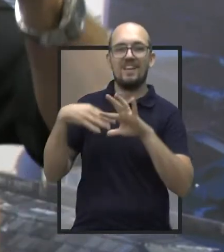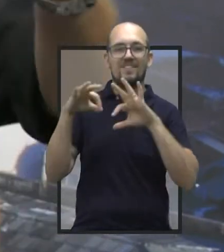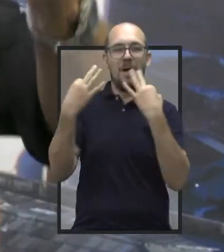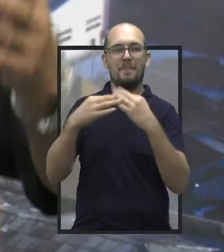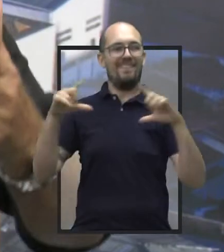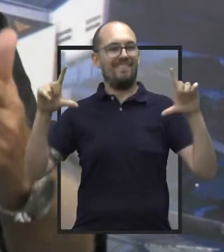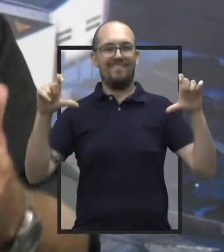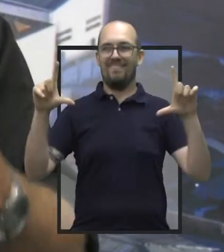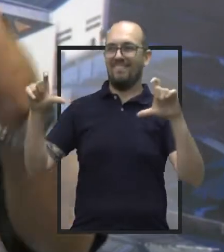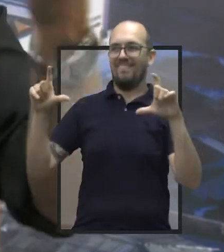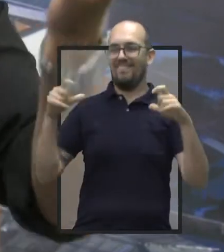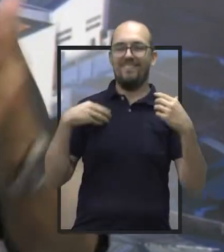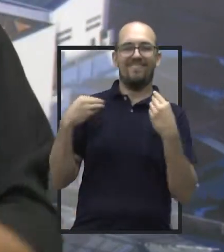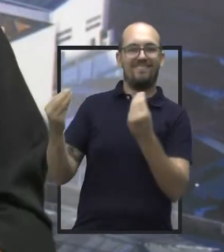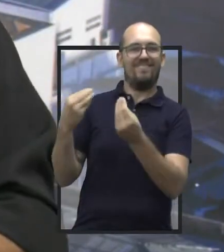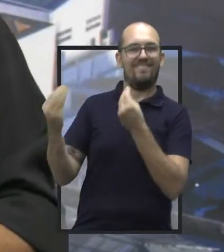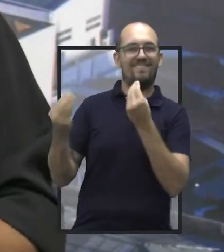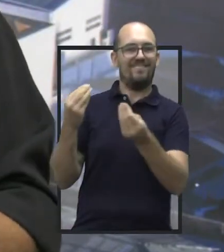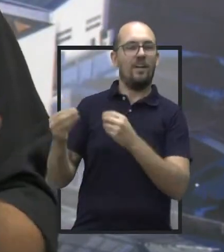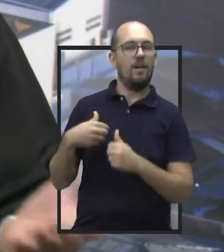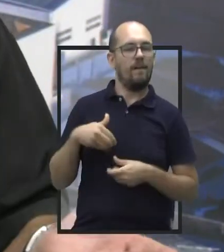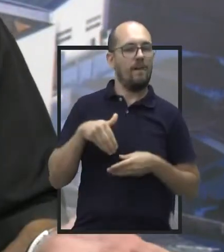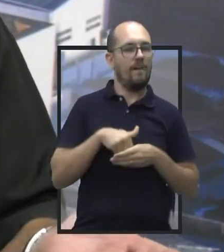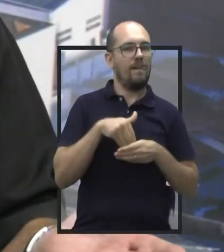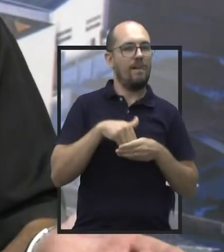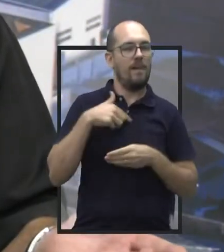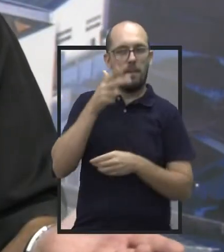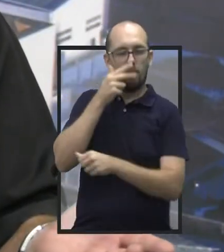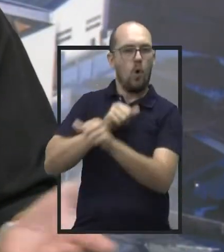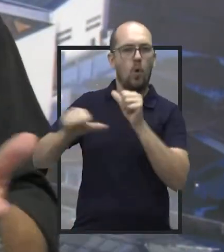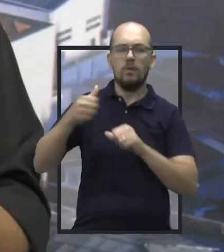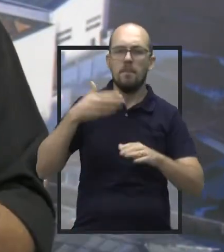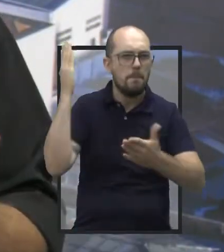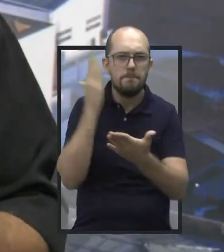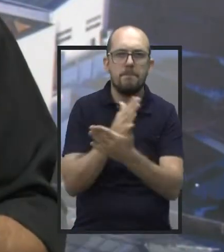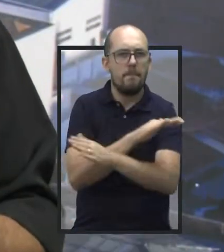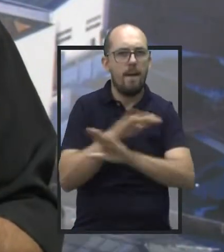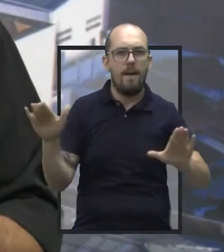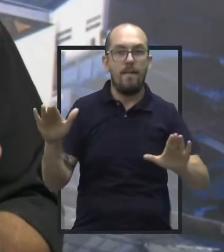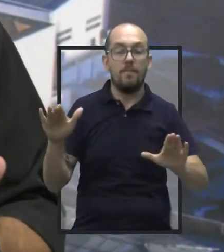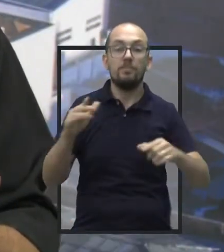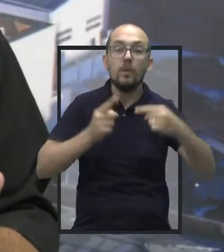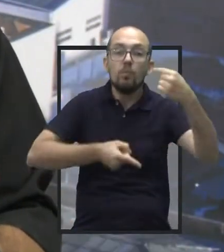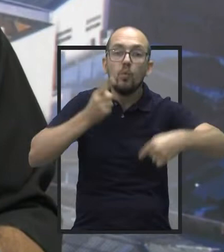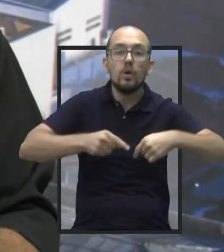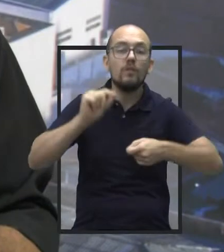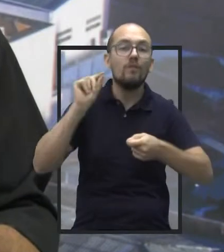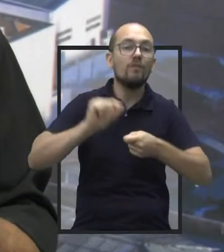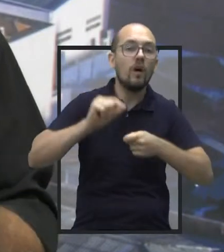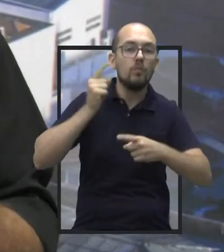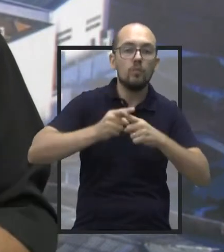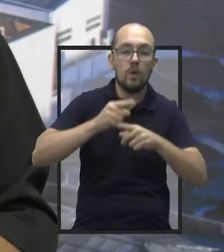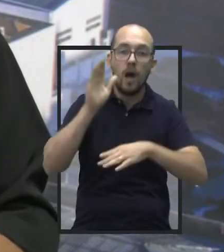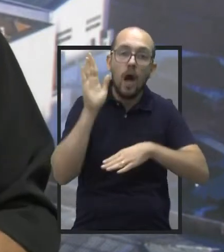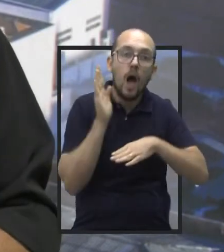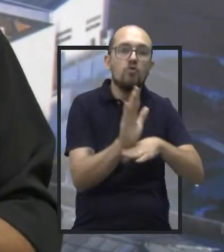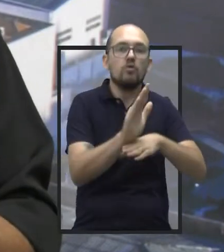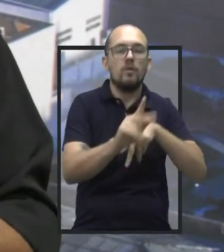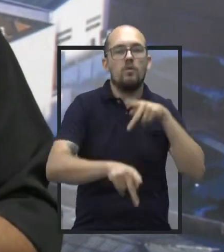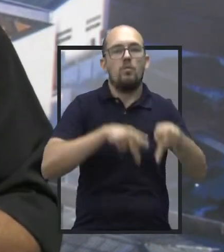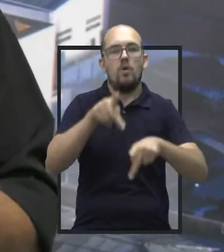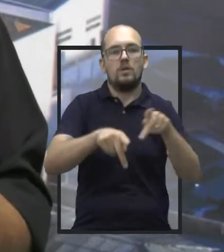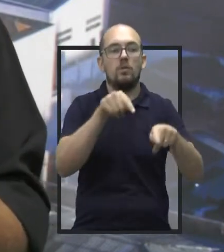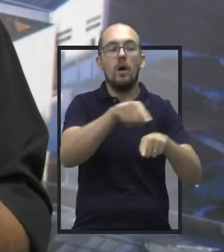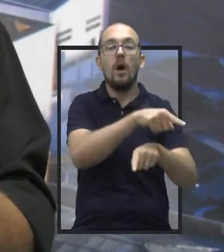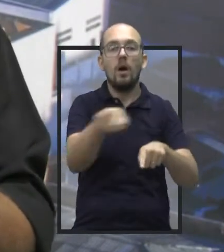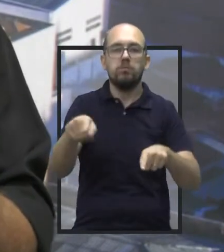os primos, parentes, que dão 30, 40 votos, então precisa acabar isso aí, tá? O político tem que ser julgado por aquilo que ele faz pela população e pela cidade, e